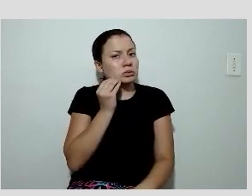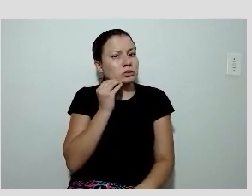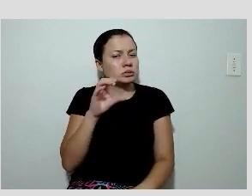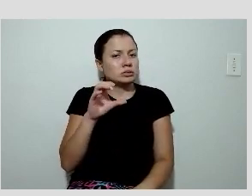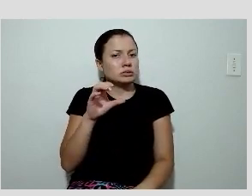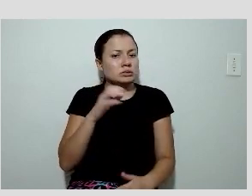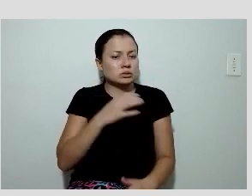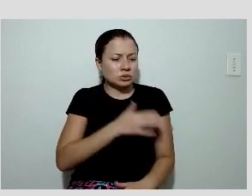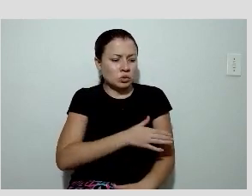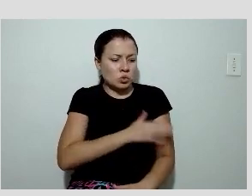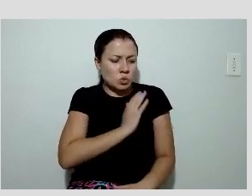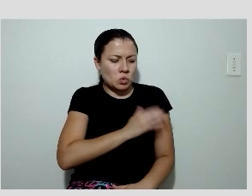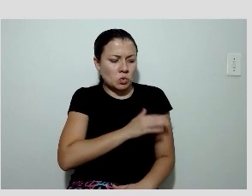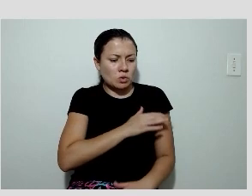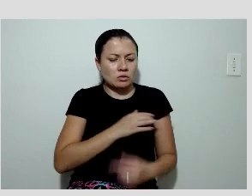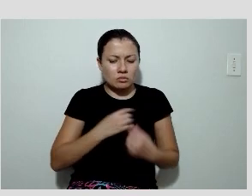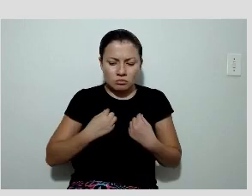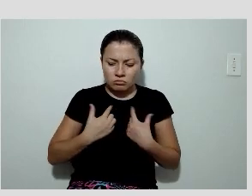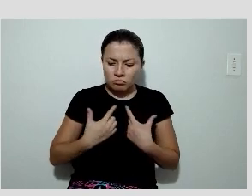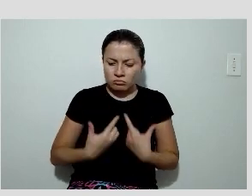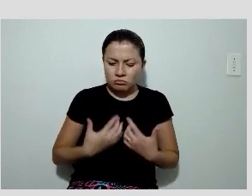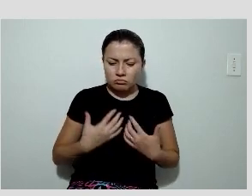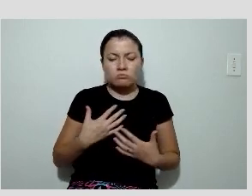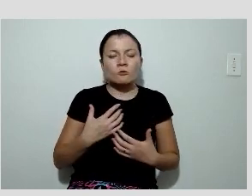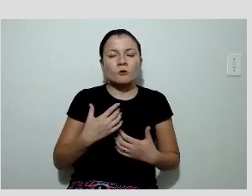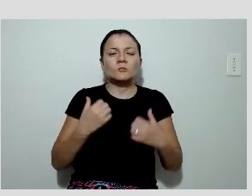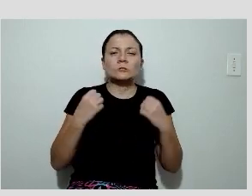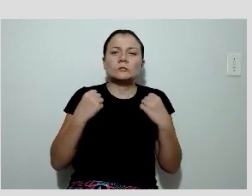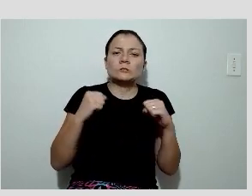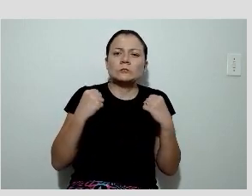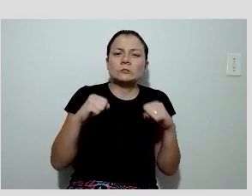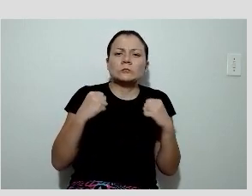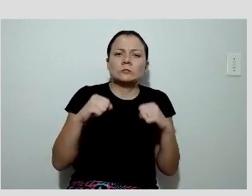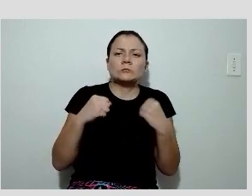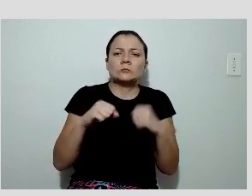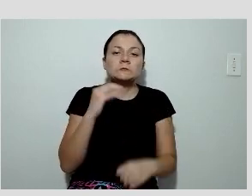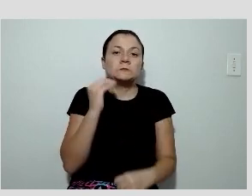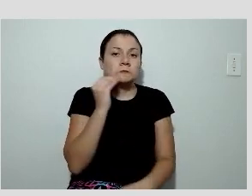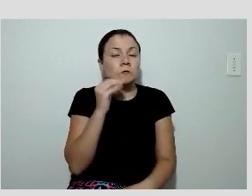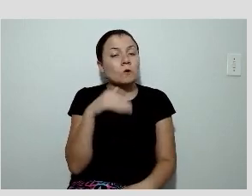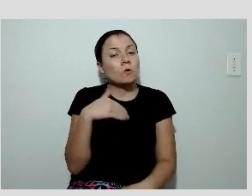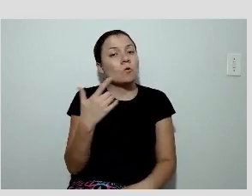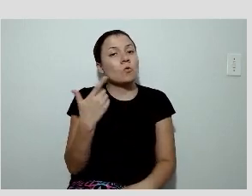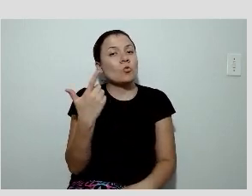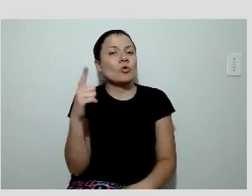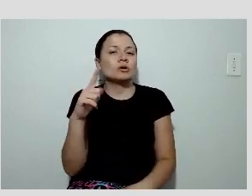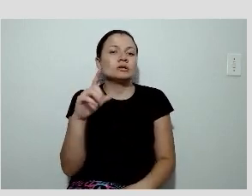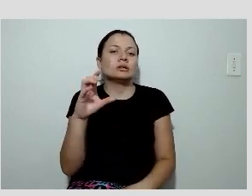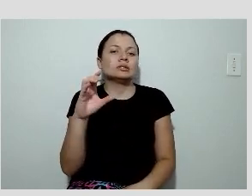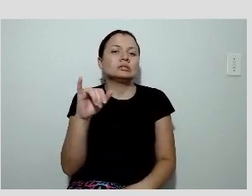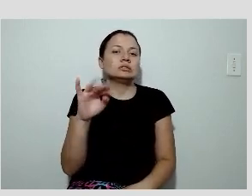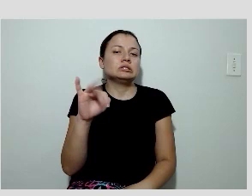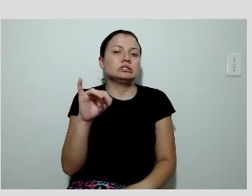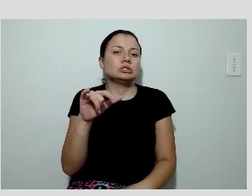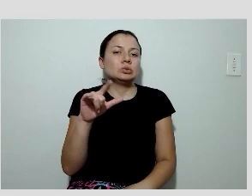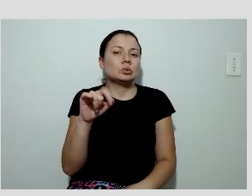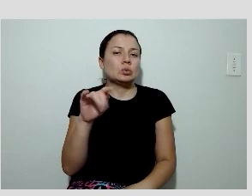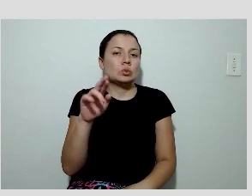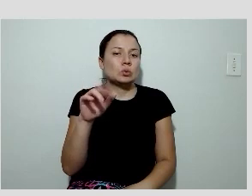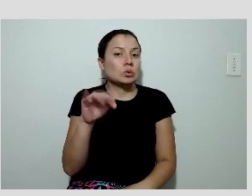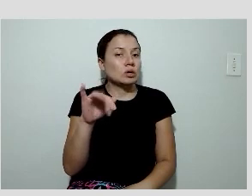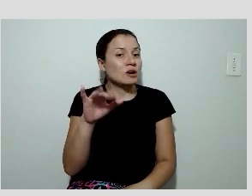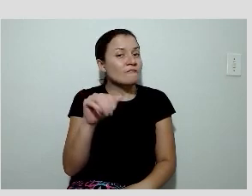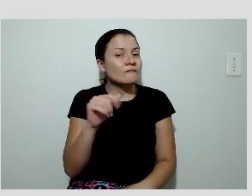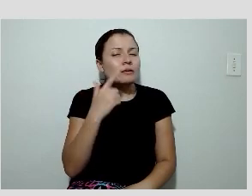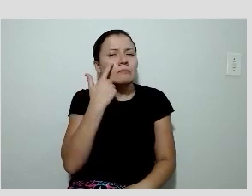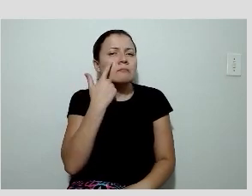se ele faz um nível de atividade física intenso, ou eventualmente uma outra cintilografia, se a outra já está antiga, para nós termos uma